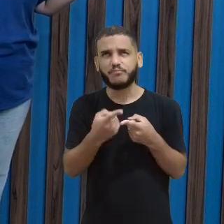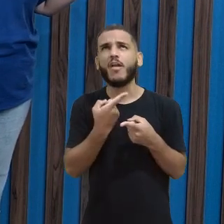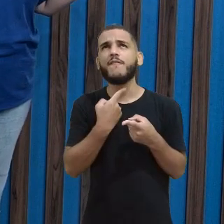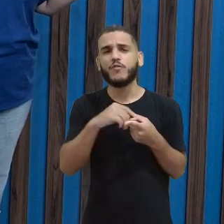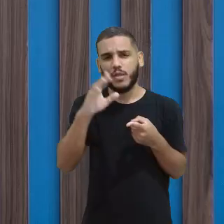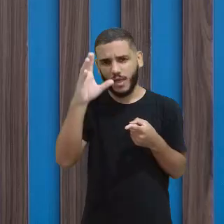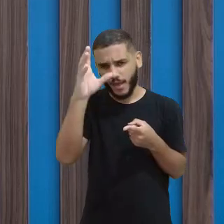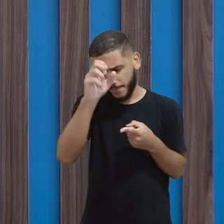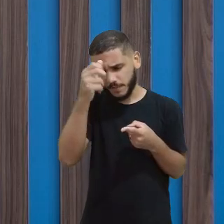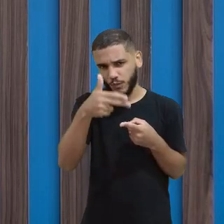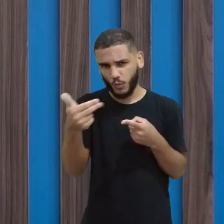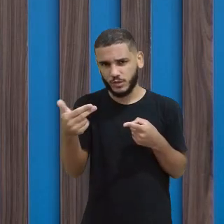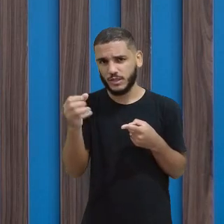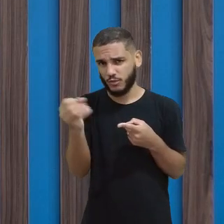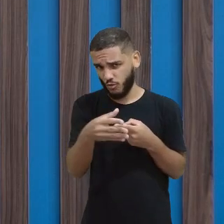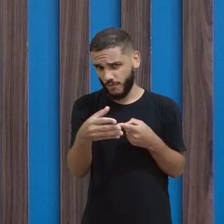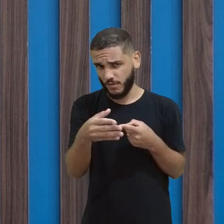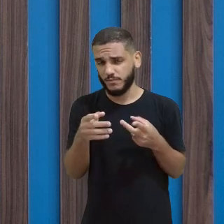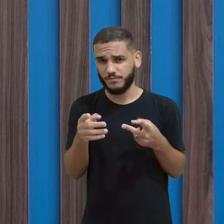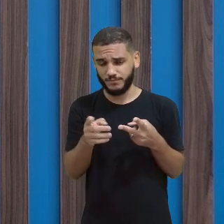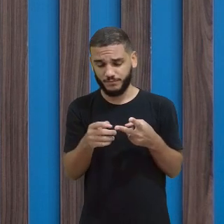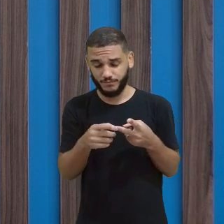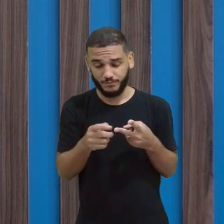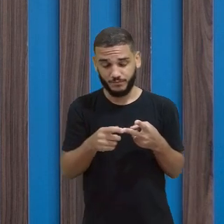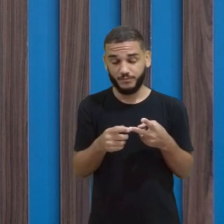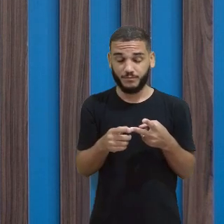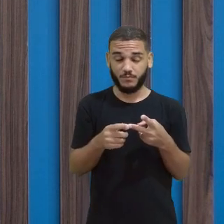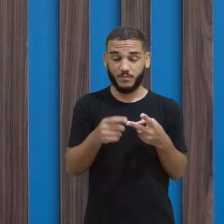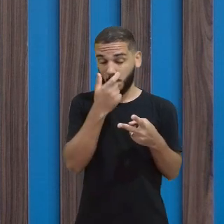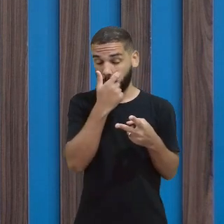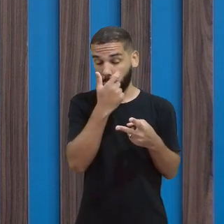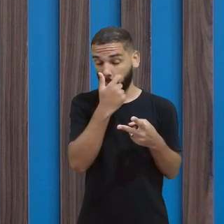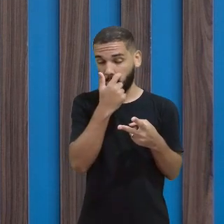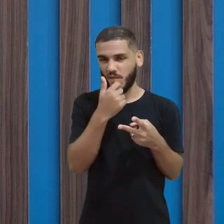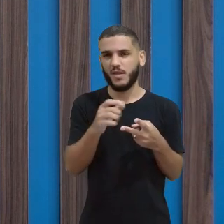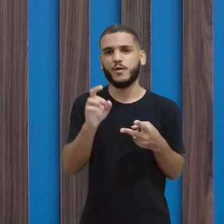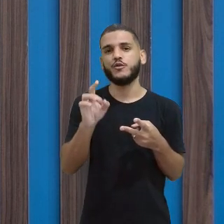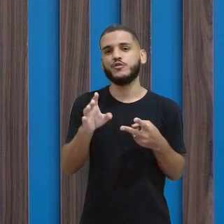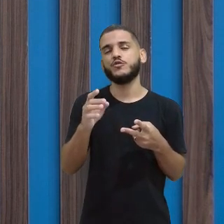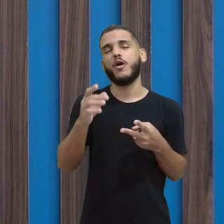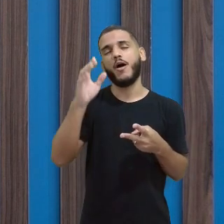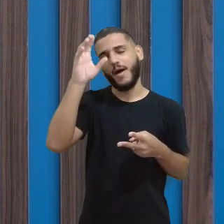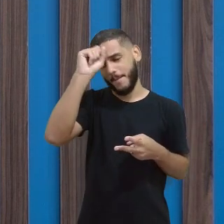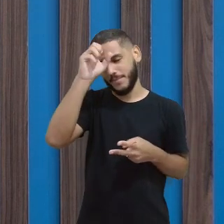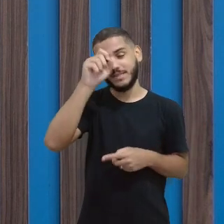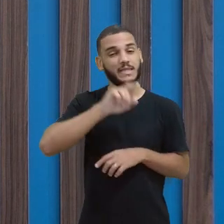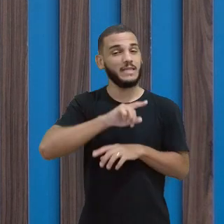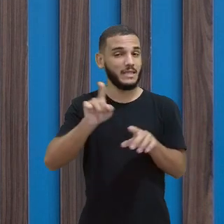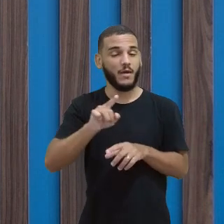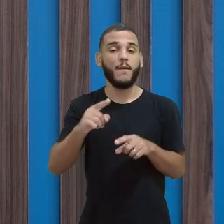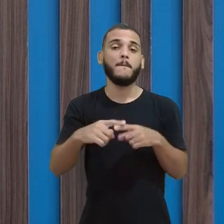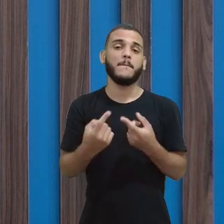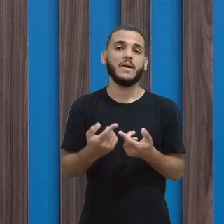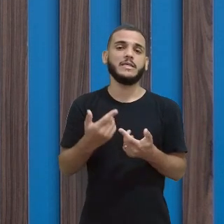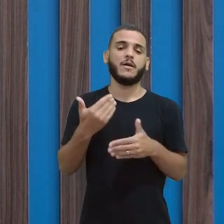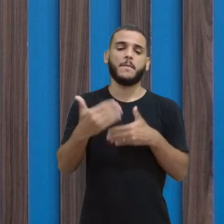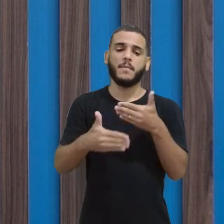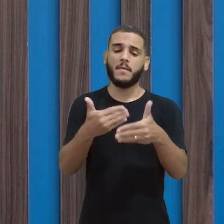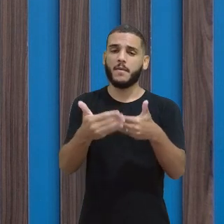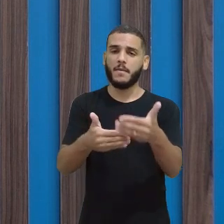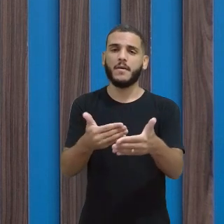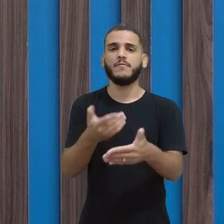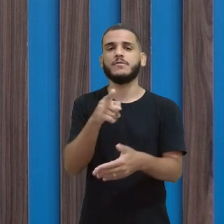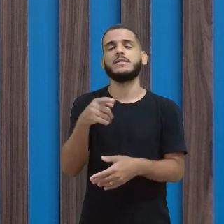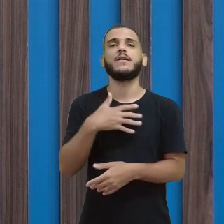de aprender coisas novas, né, professora? Eu acho isso importante. E aprender, não só em aprender, mas assim, à medida que você vai aprendendo, você também